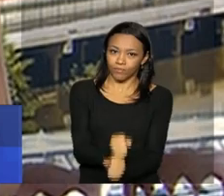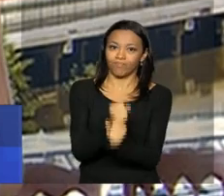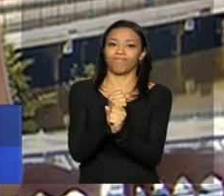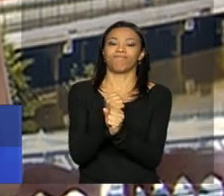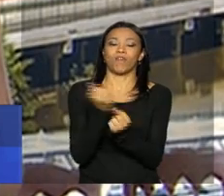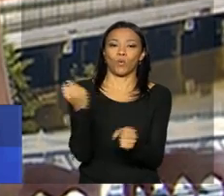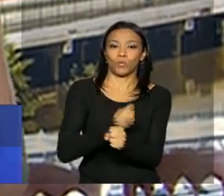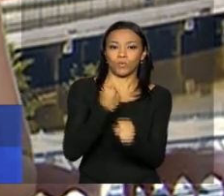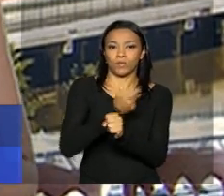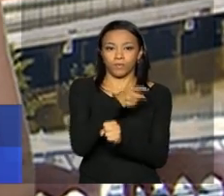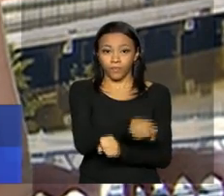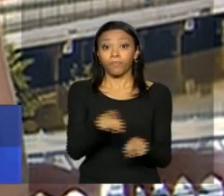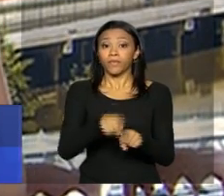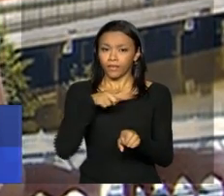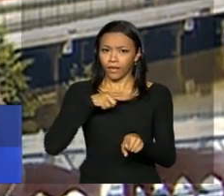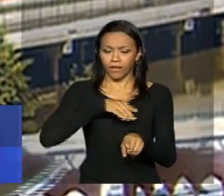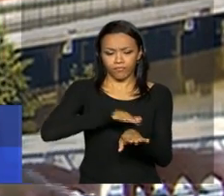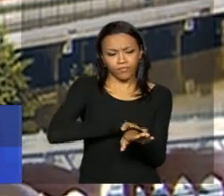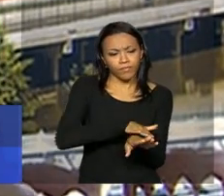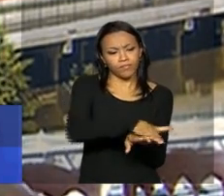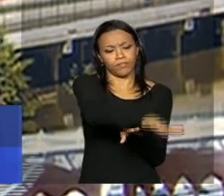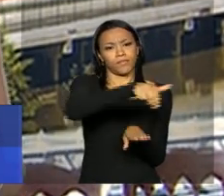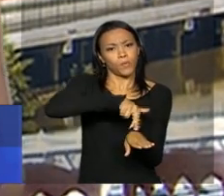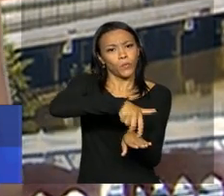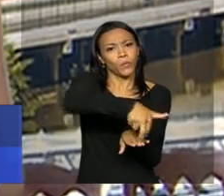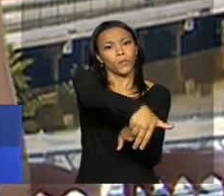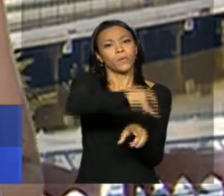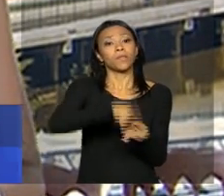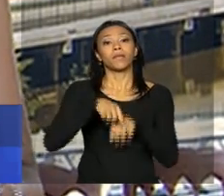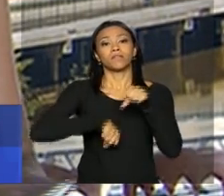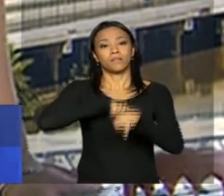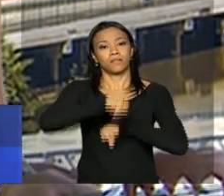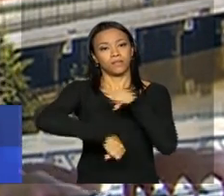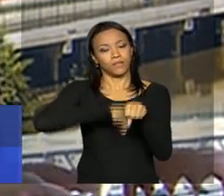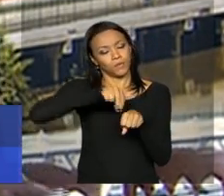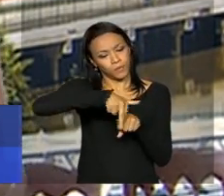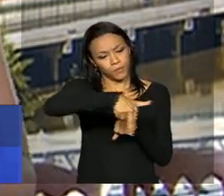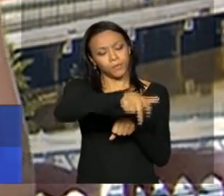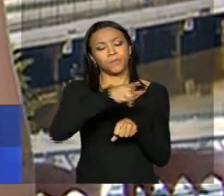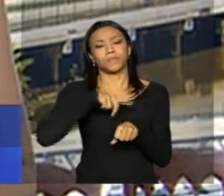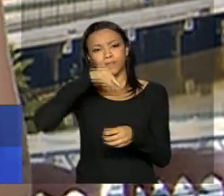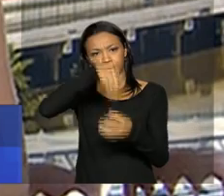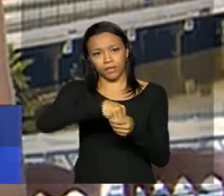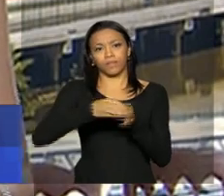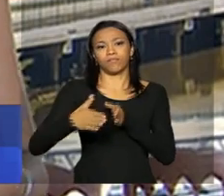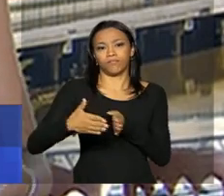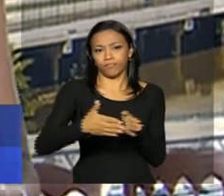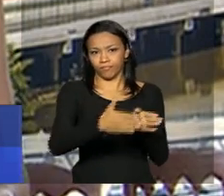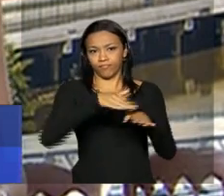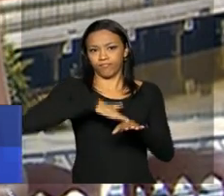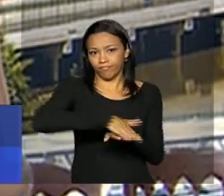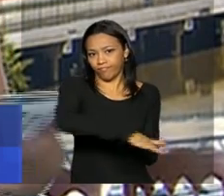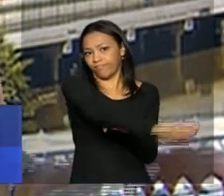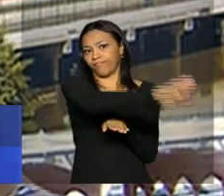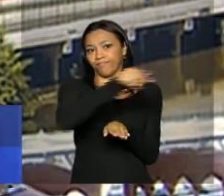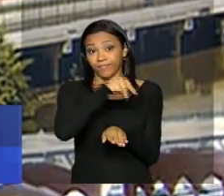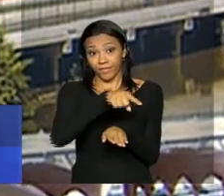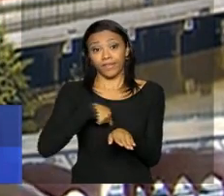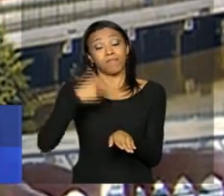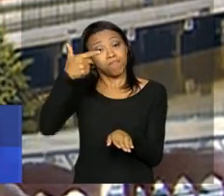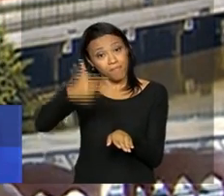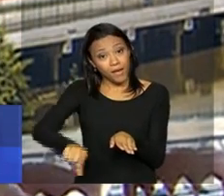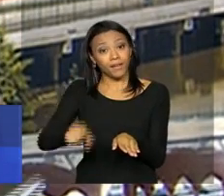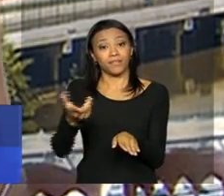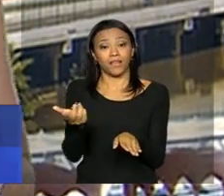pista leste também conta com calçadas e ciclovias, que estão interligadas ao restante da rede cicloviária da cidade e possibilitam mais